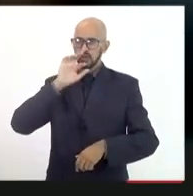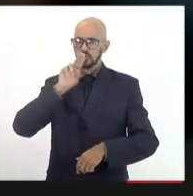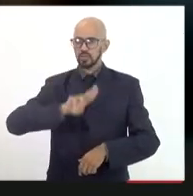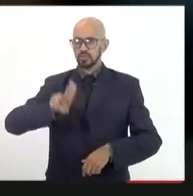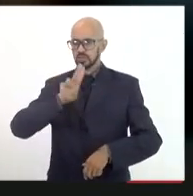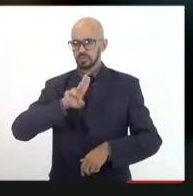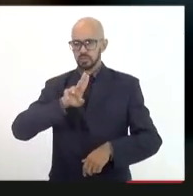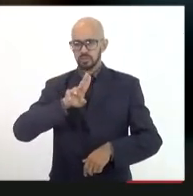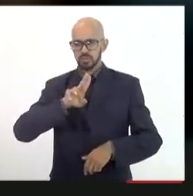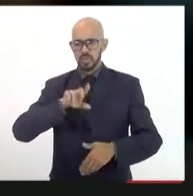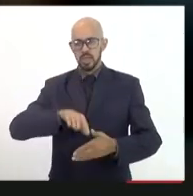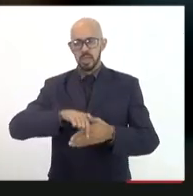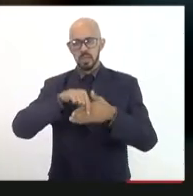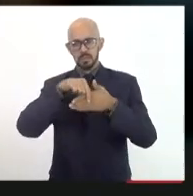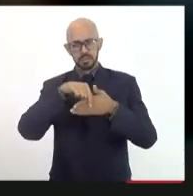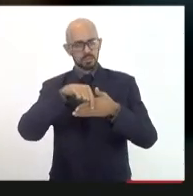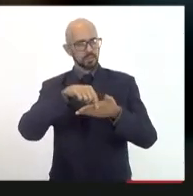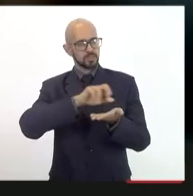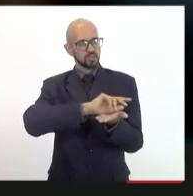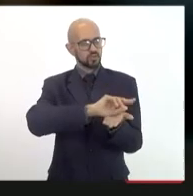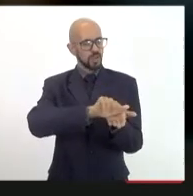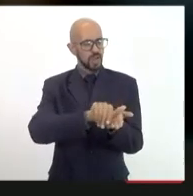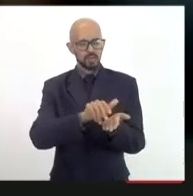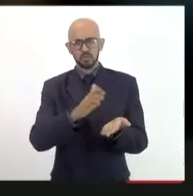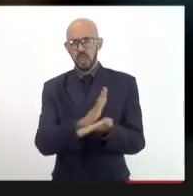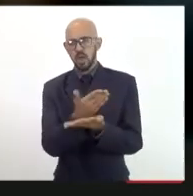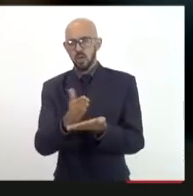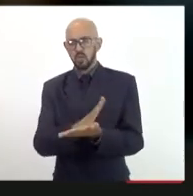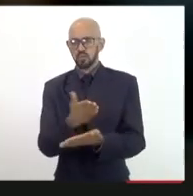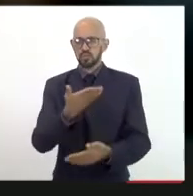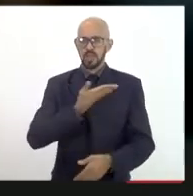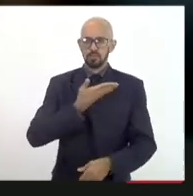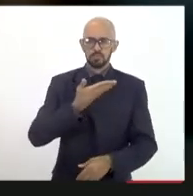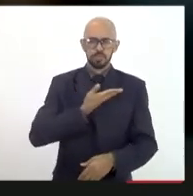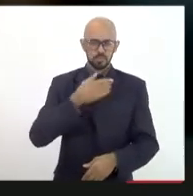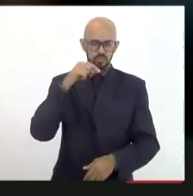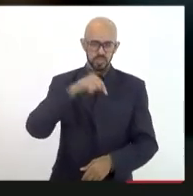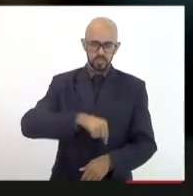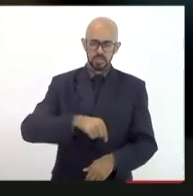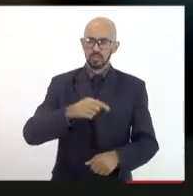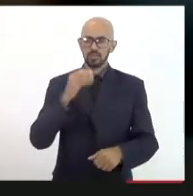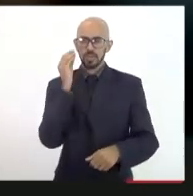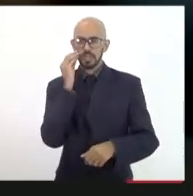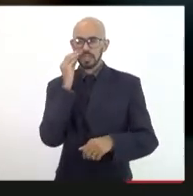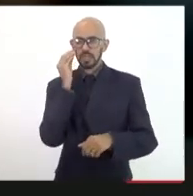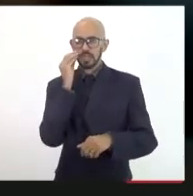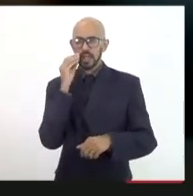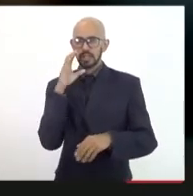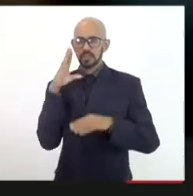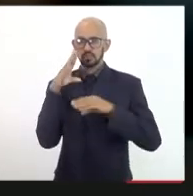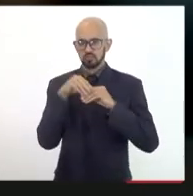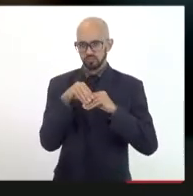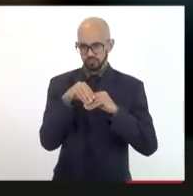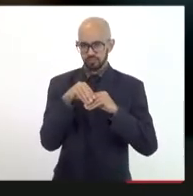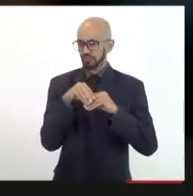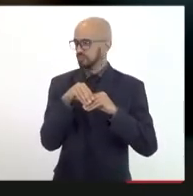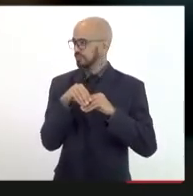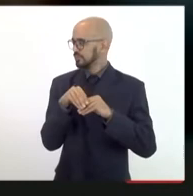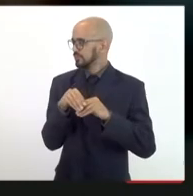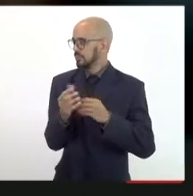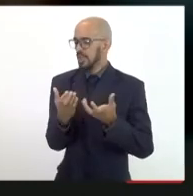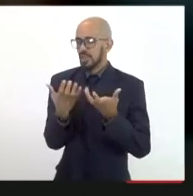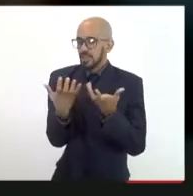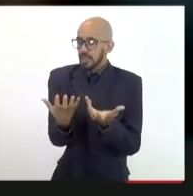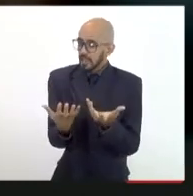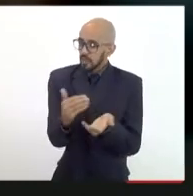alguns amigos aqui na nessa sala hoje vou tentar ser breve presidente quero iniciar